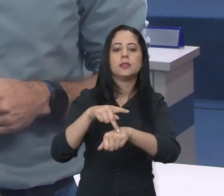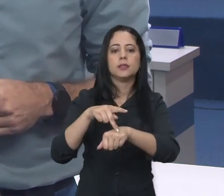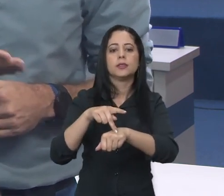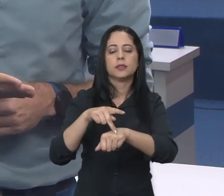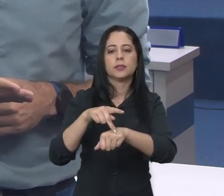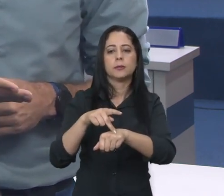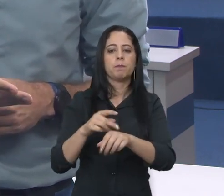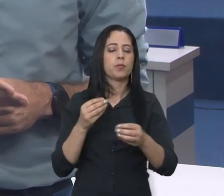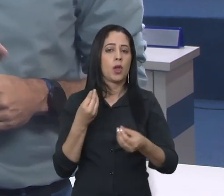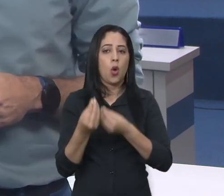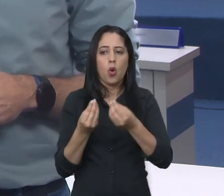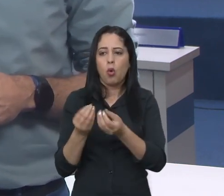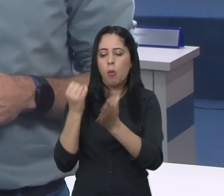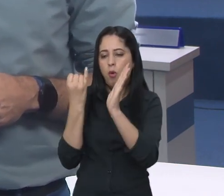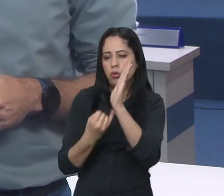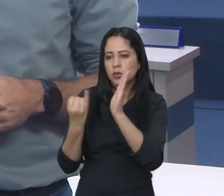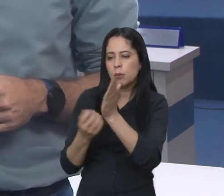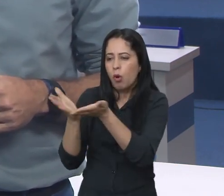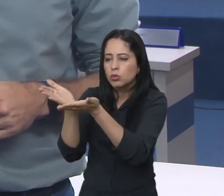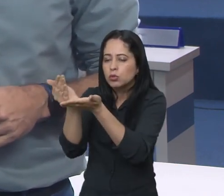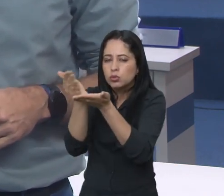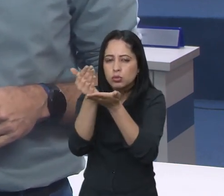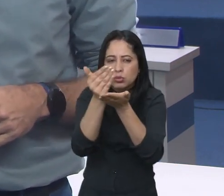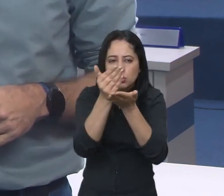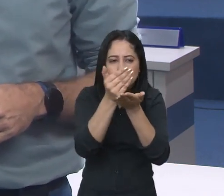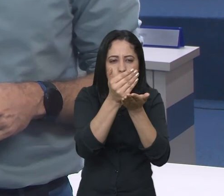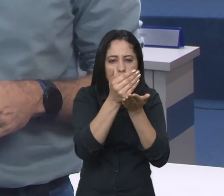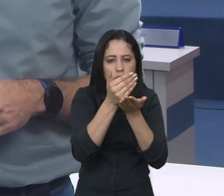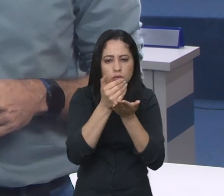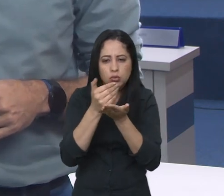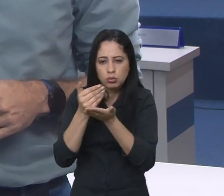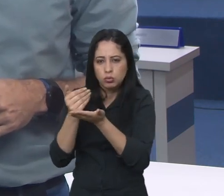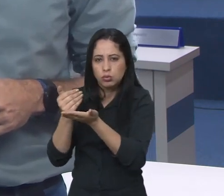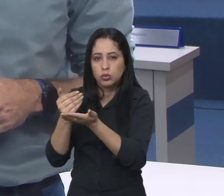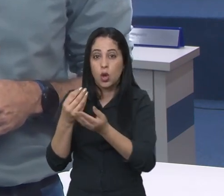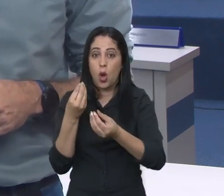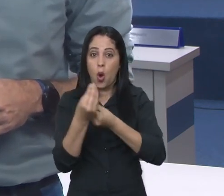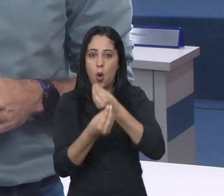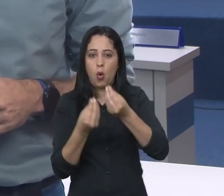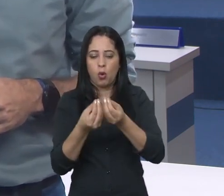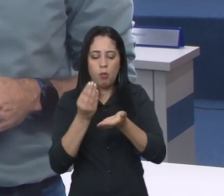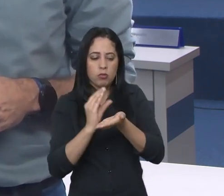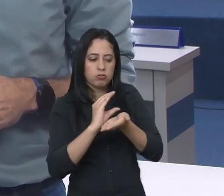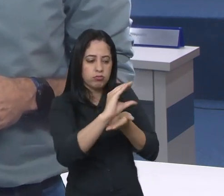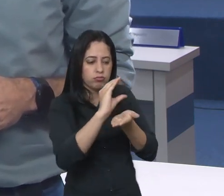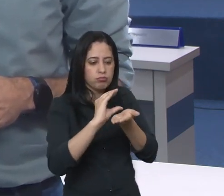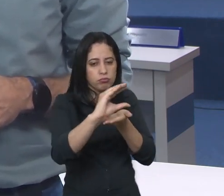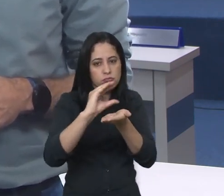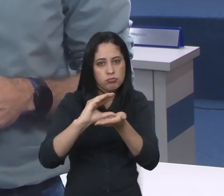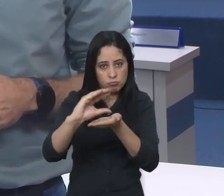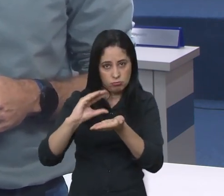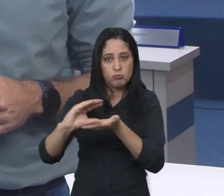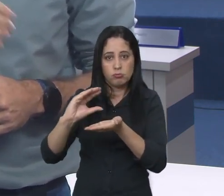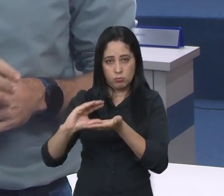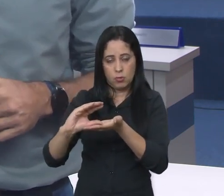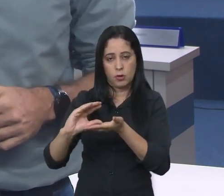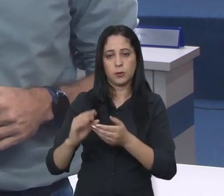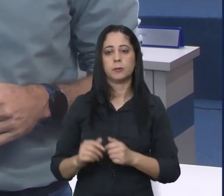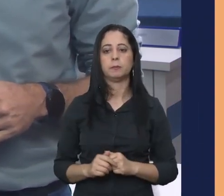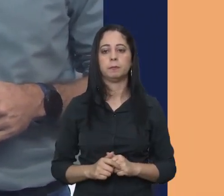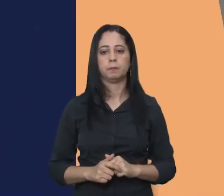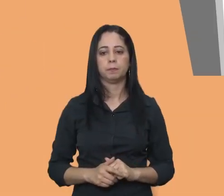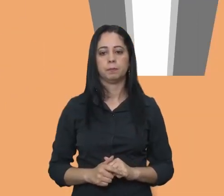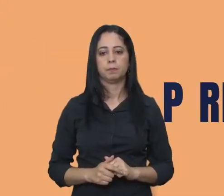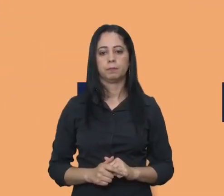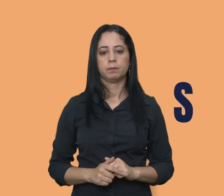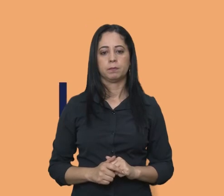que é a forma como se arrecada e se aplica o dinheiro público as obrigações anuais como aplicar os projetos de lei que compõem o orçamento do